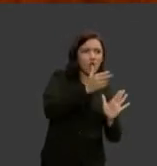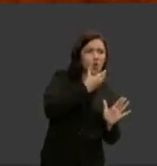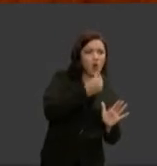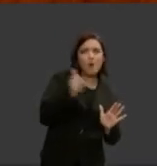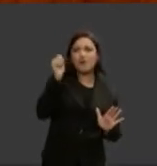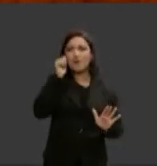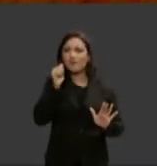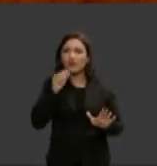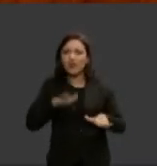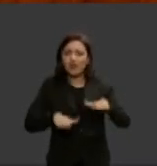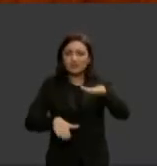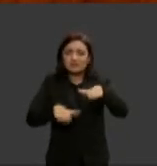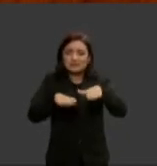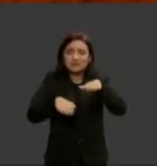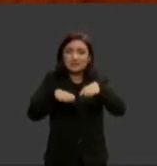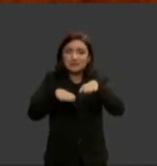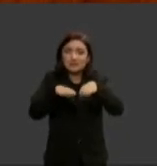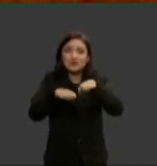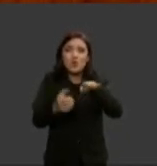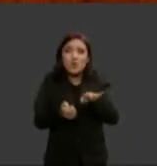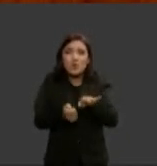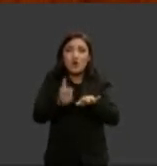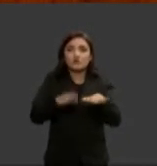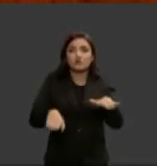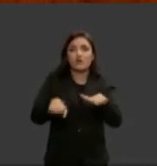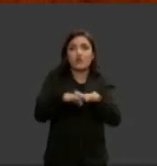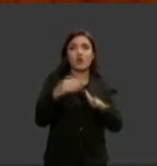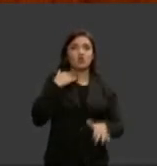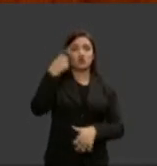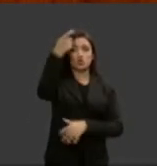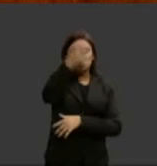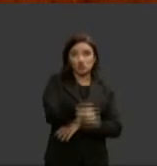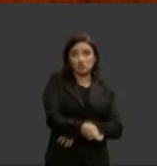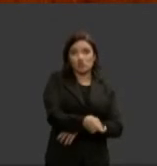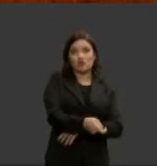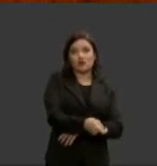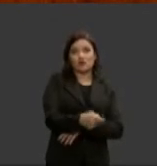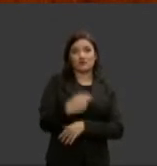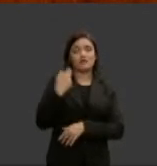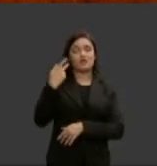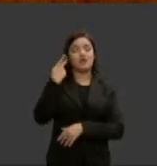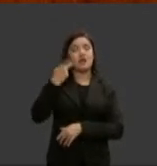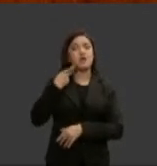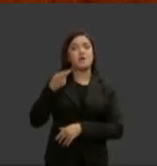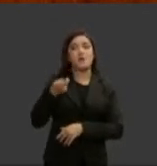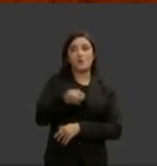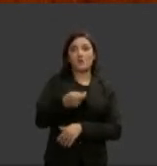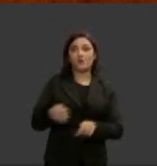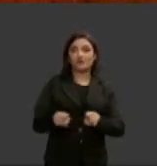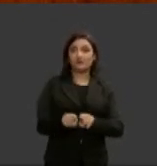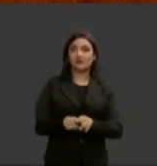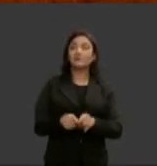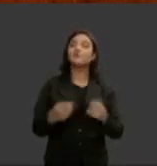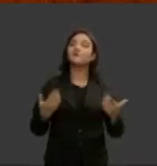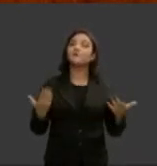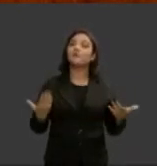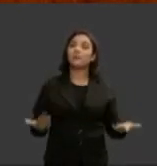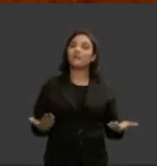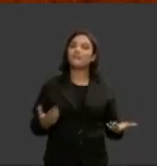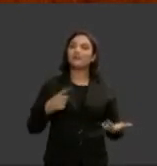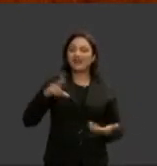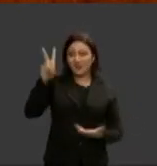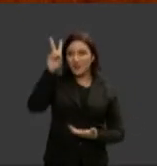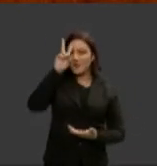dividem em números quase paritários o cargo de juízes de promotores de justiça a propósito eu tenho uma história